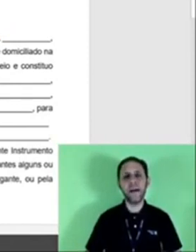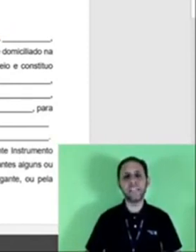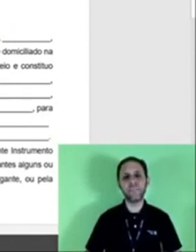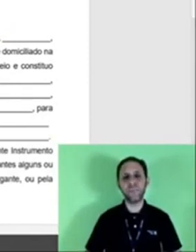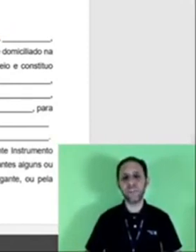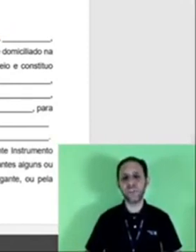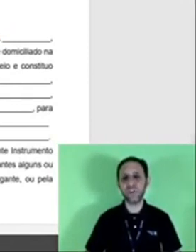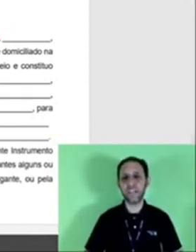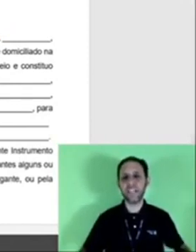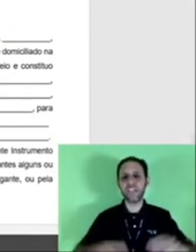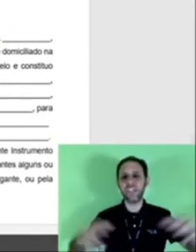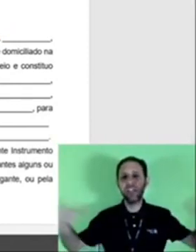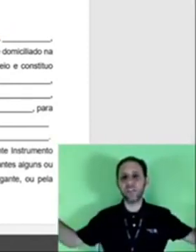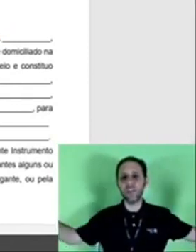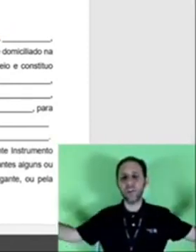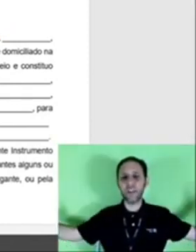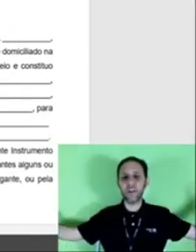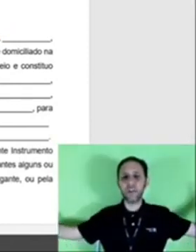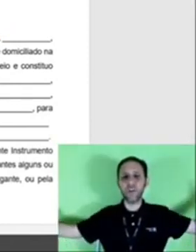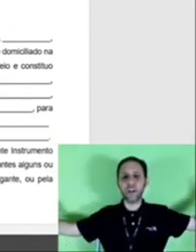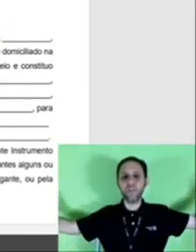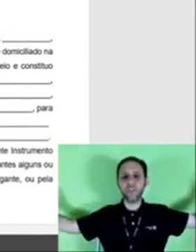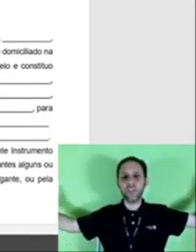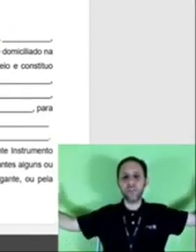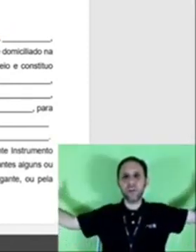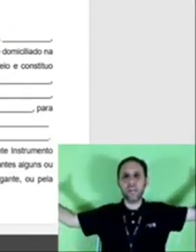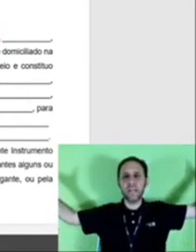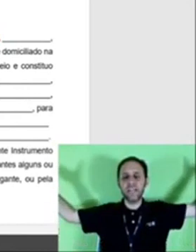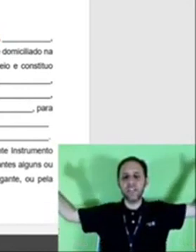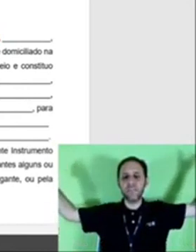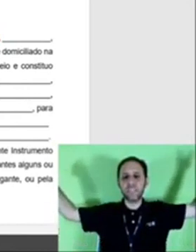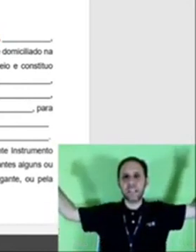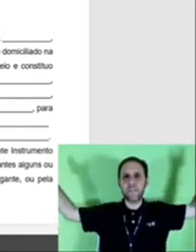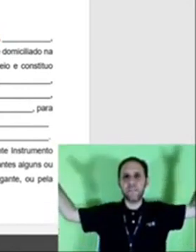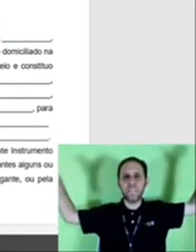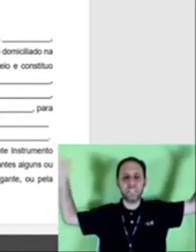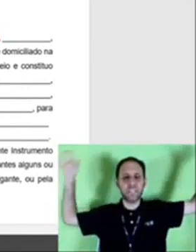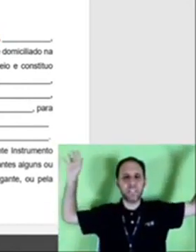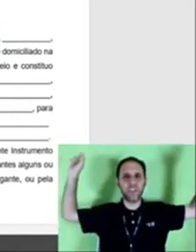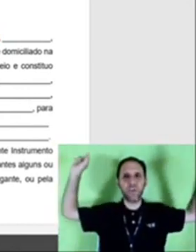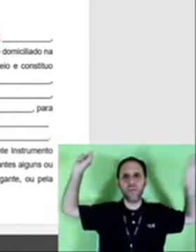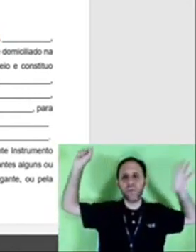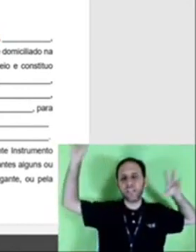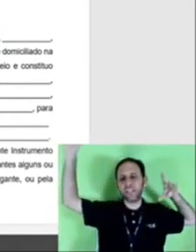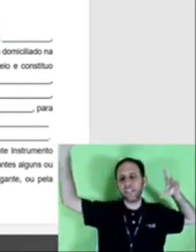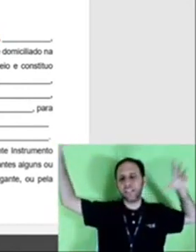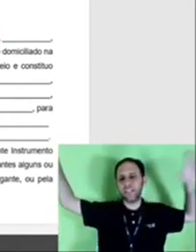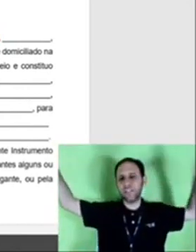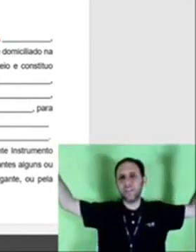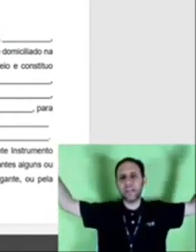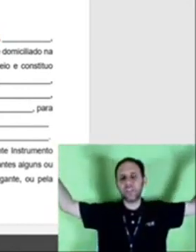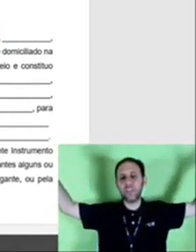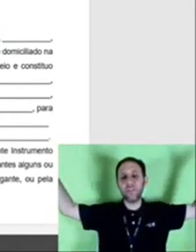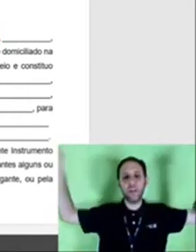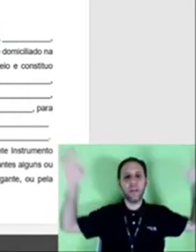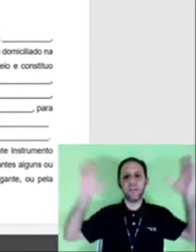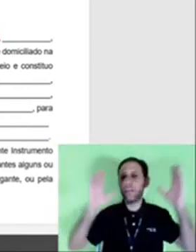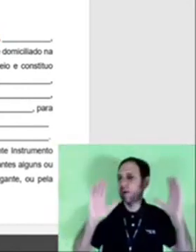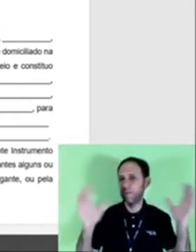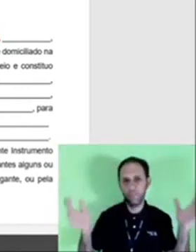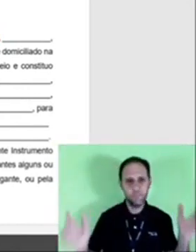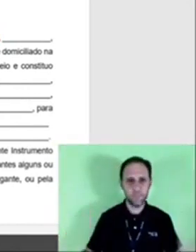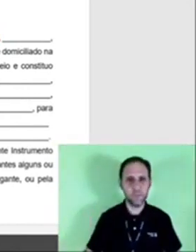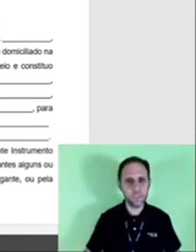mas professor, é título, eu quero colocar um título grande, pisca-pisca, de cor chamativa.